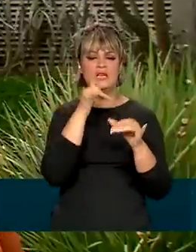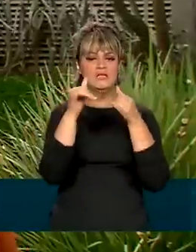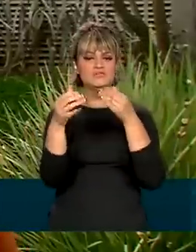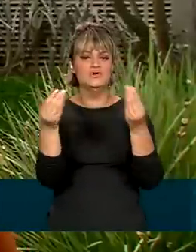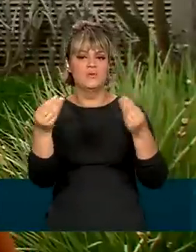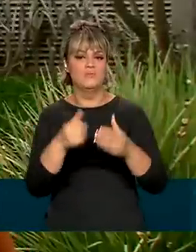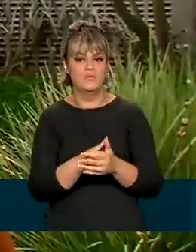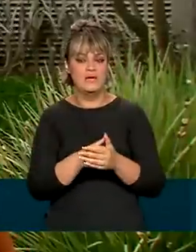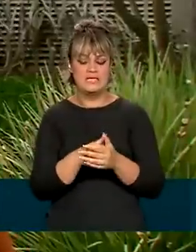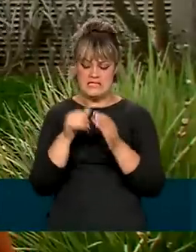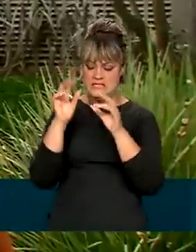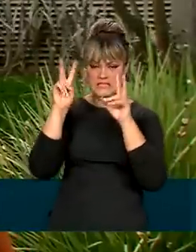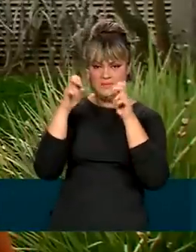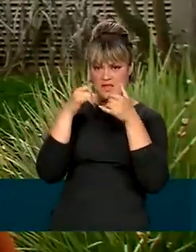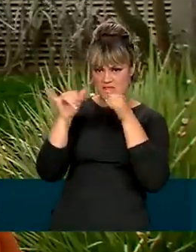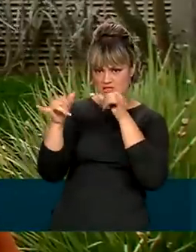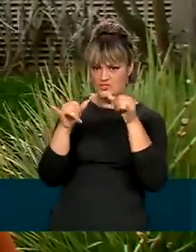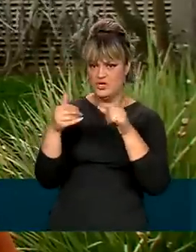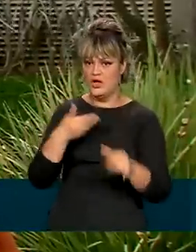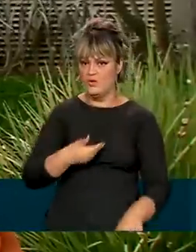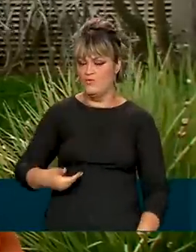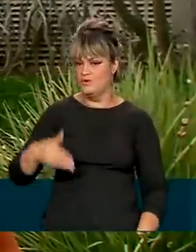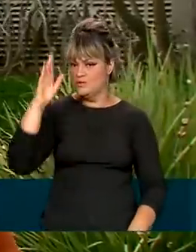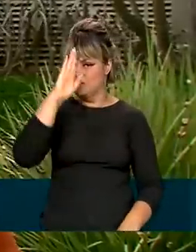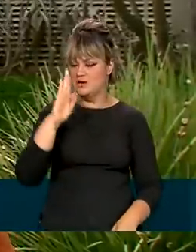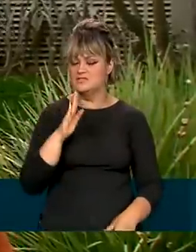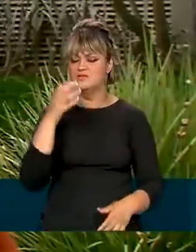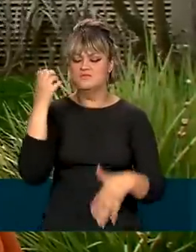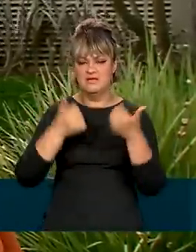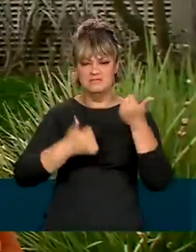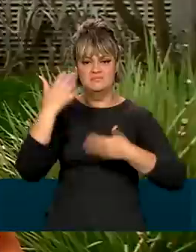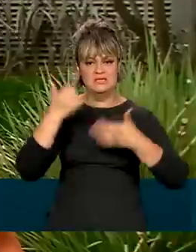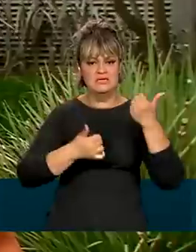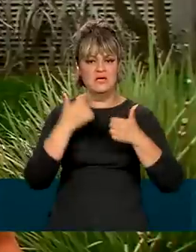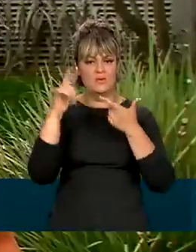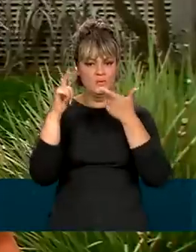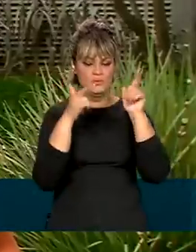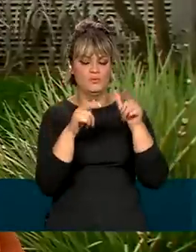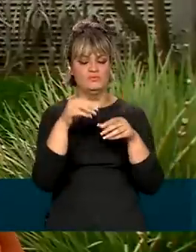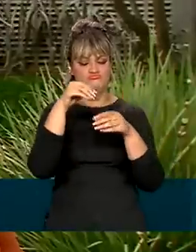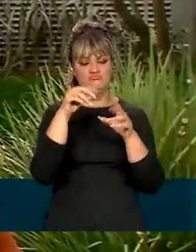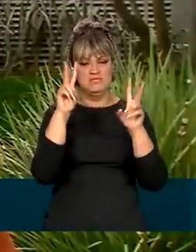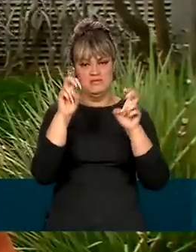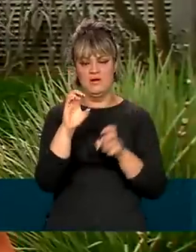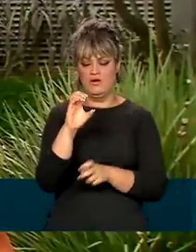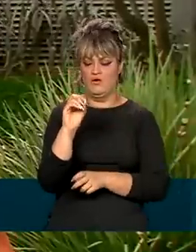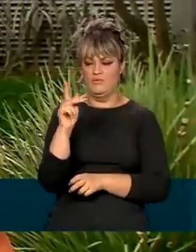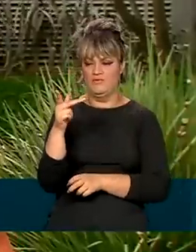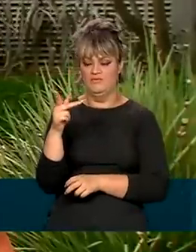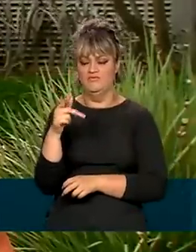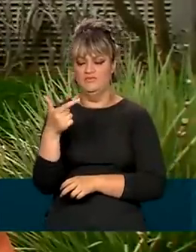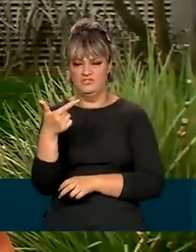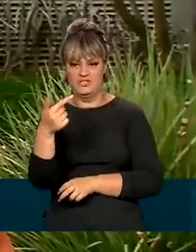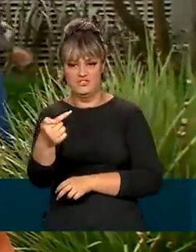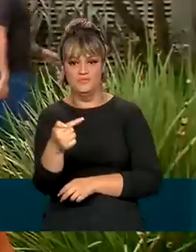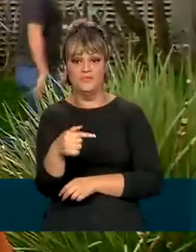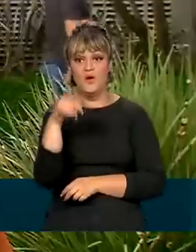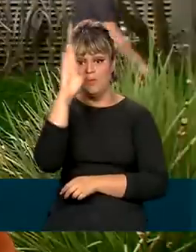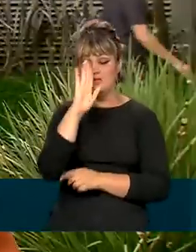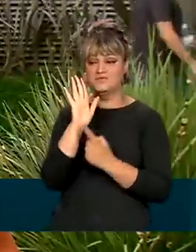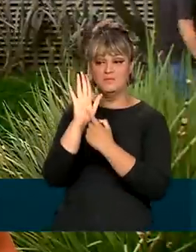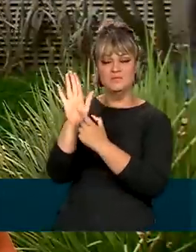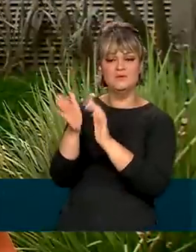E é sobre a energia que o governo brasileiro quer falar, mas com mais destaque na COP27. O Brasil vai apresentar um trabalho sobre energia